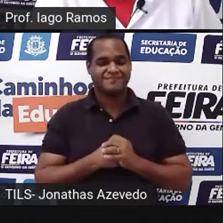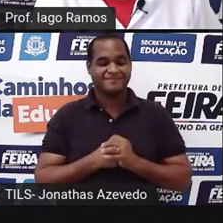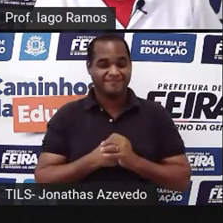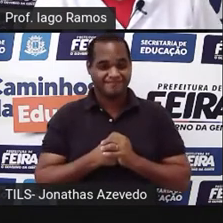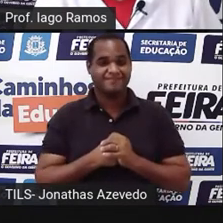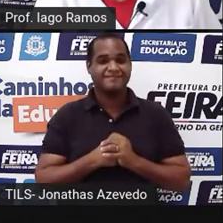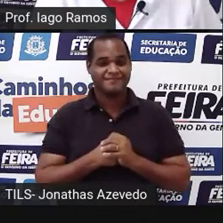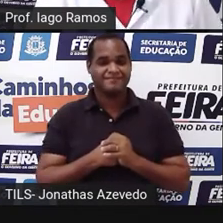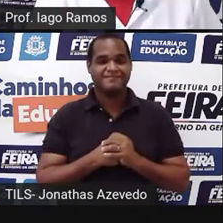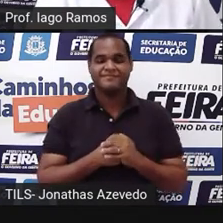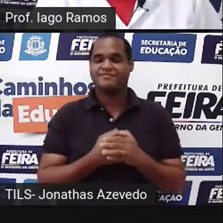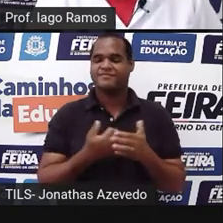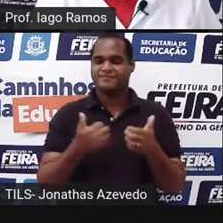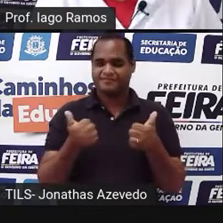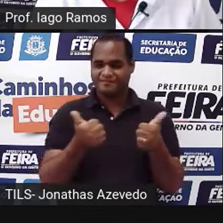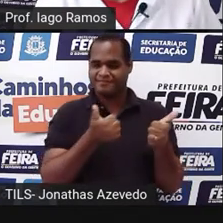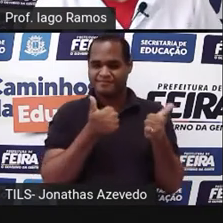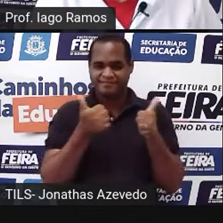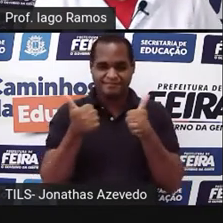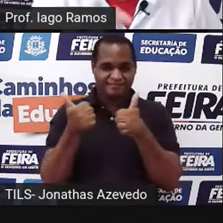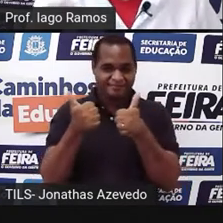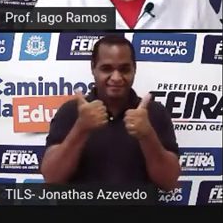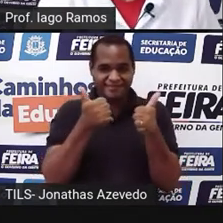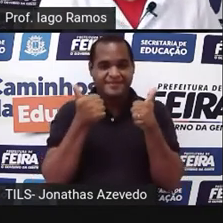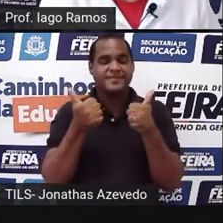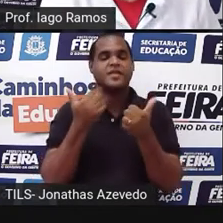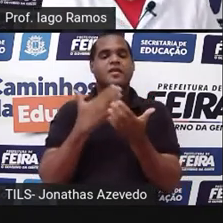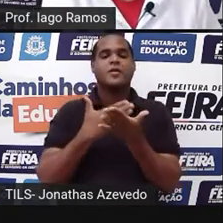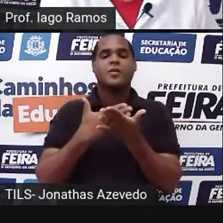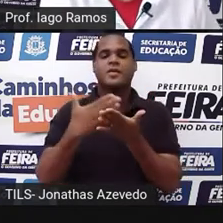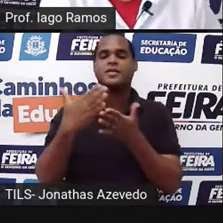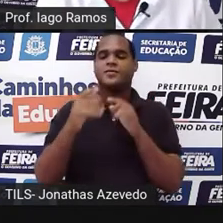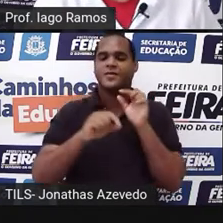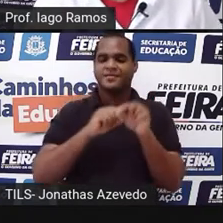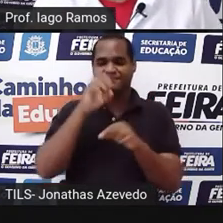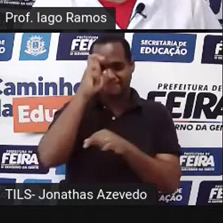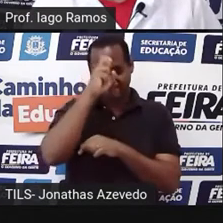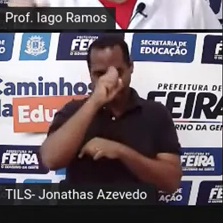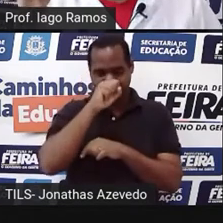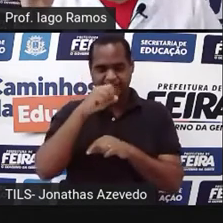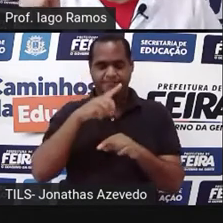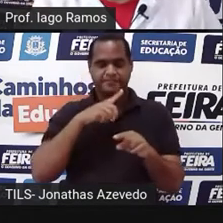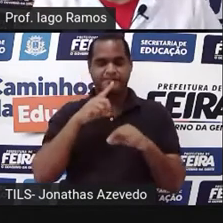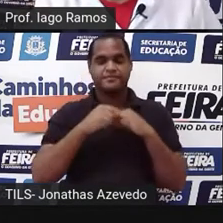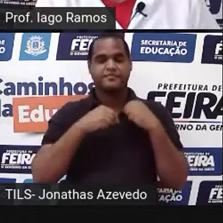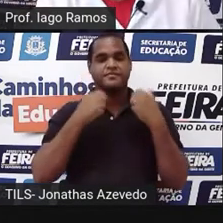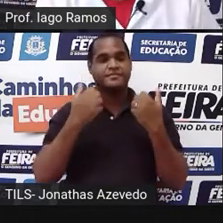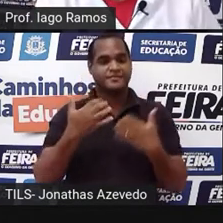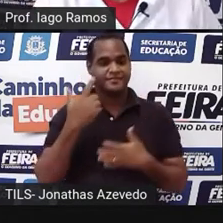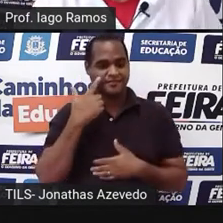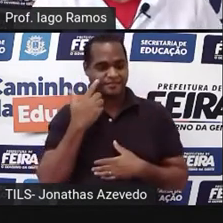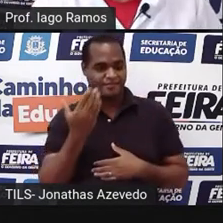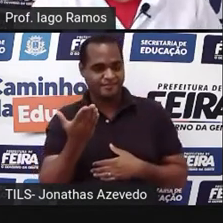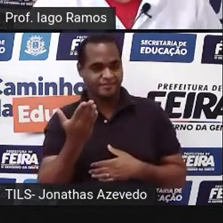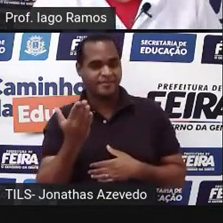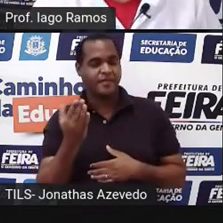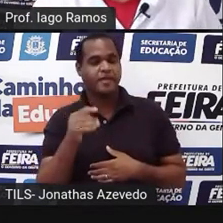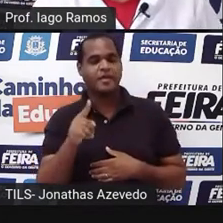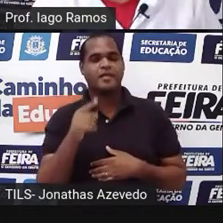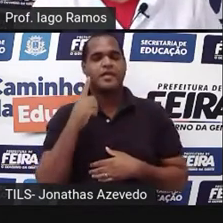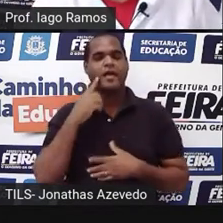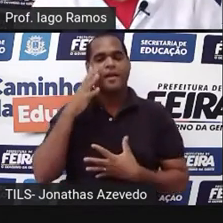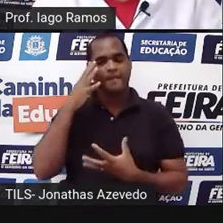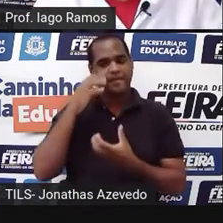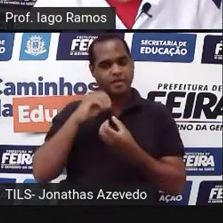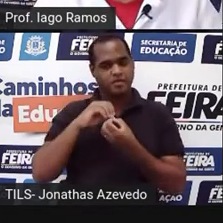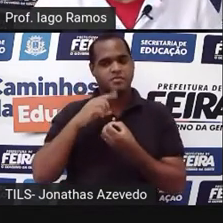cidade, tá bom? Belezinha? O que é que a gente tem para aprender nessa aula de hoje? Tá ali, reconhecer as